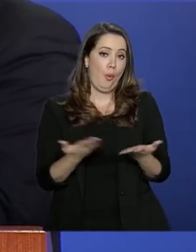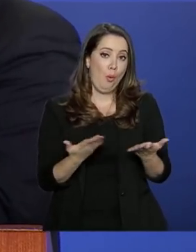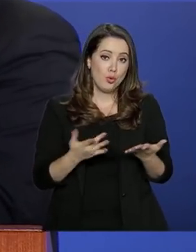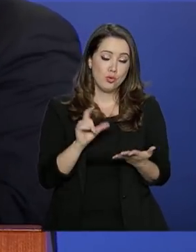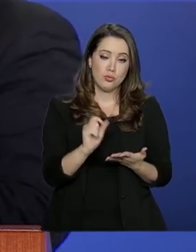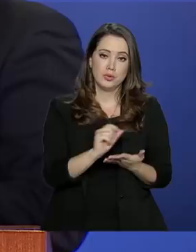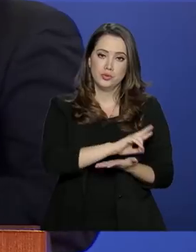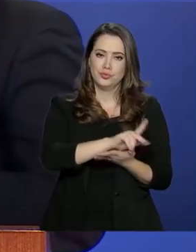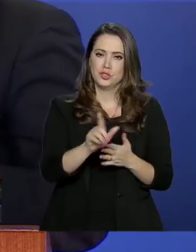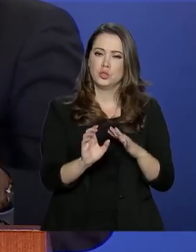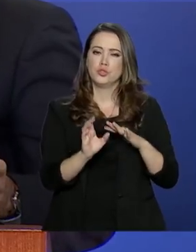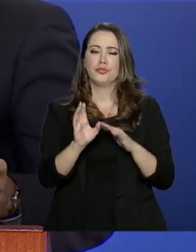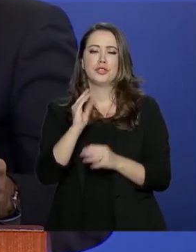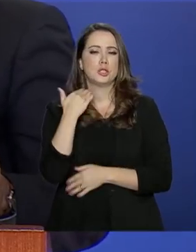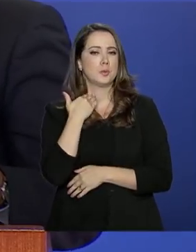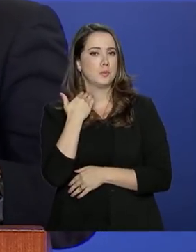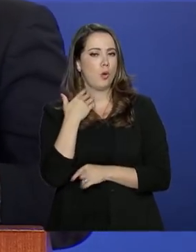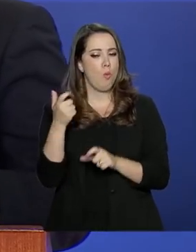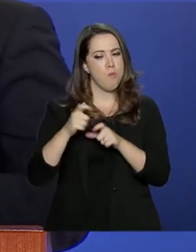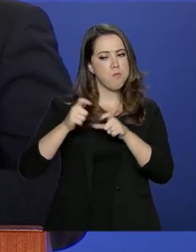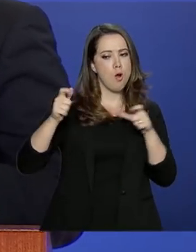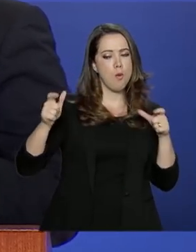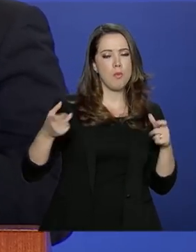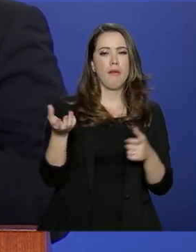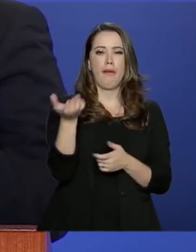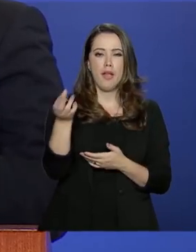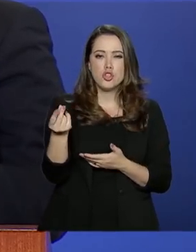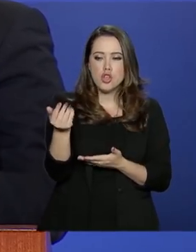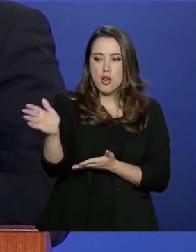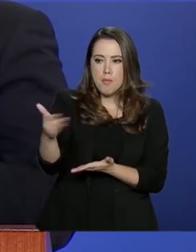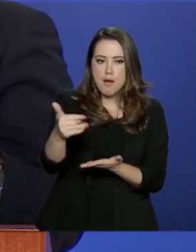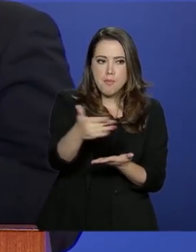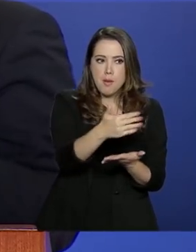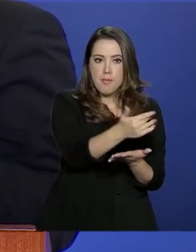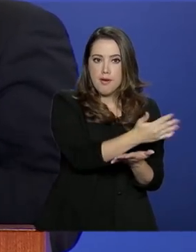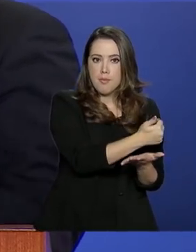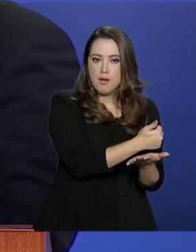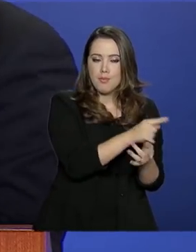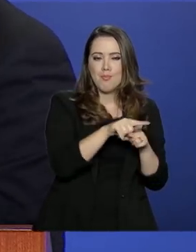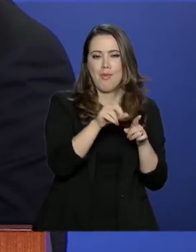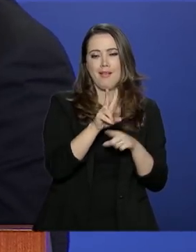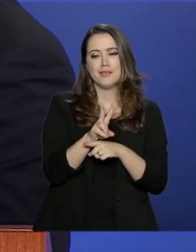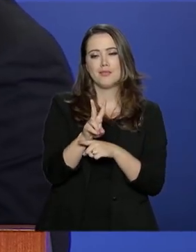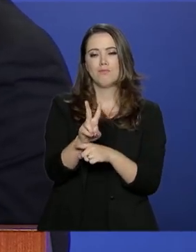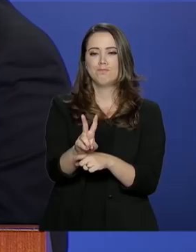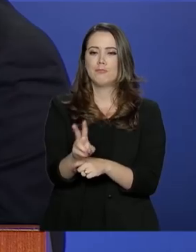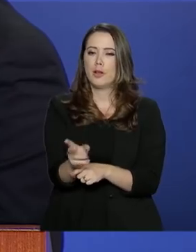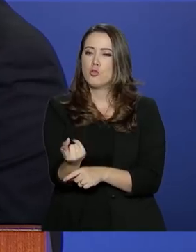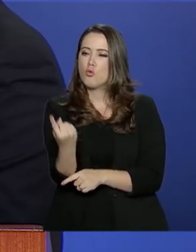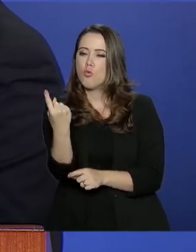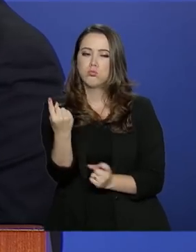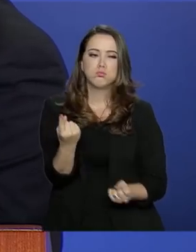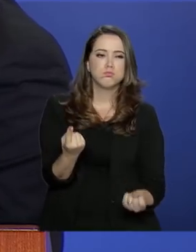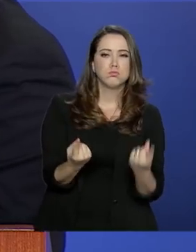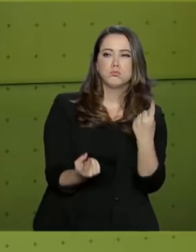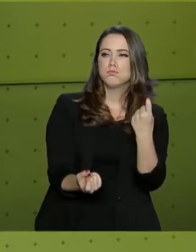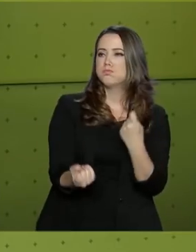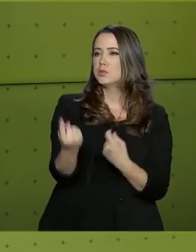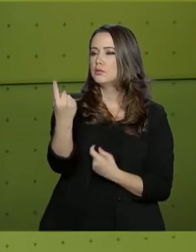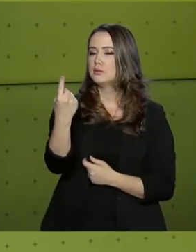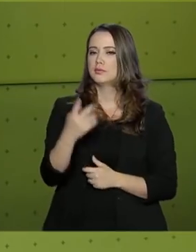os grandes bancos captam de todos, mas emprestam só para alguns.